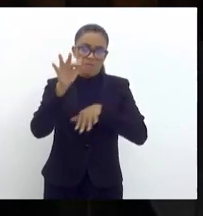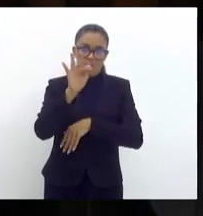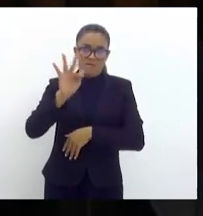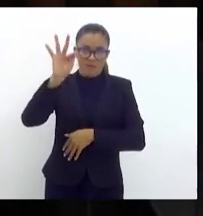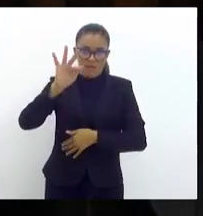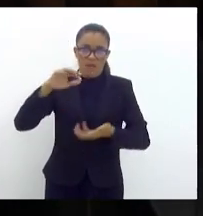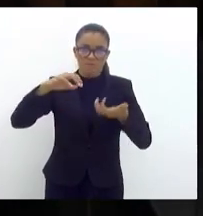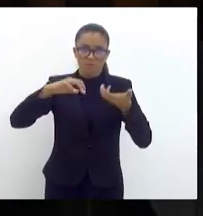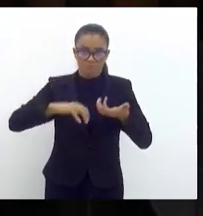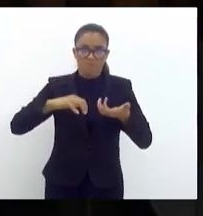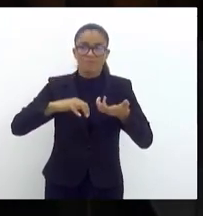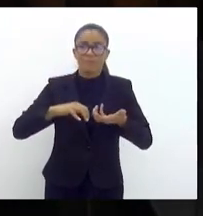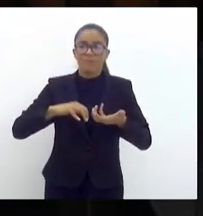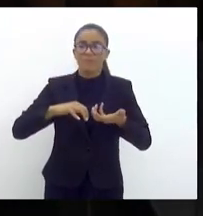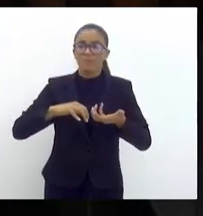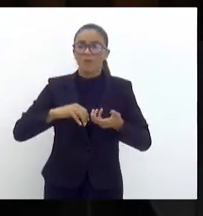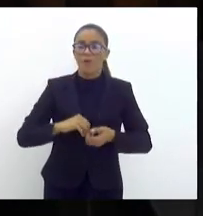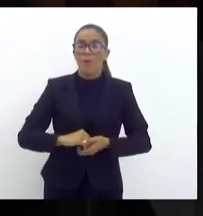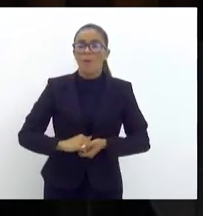saiu a excelência,